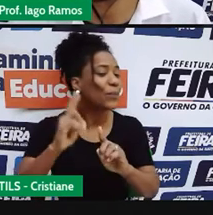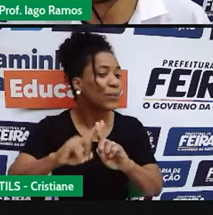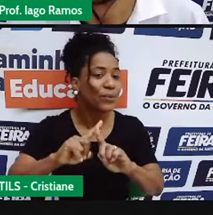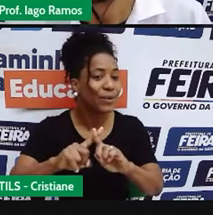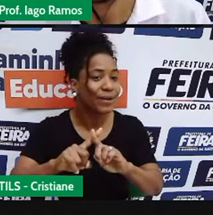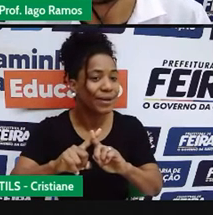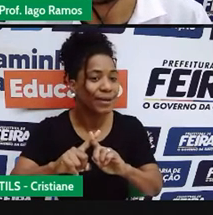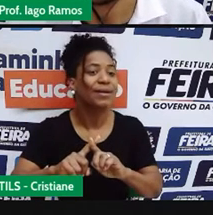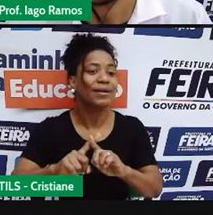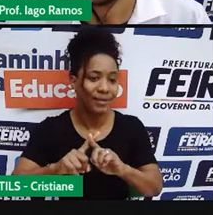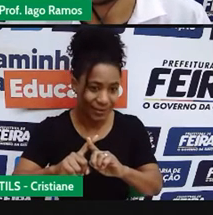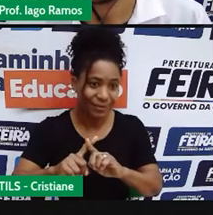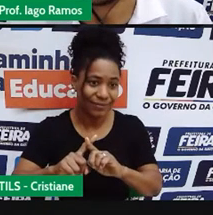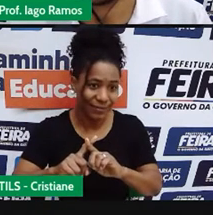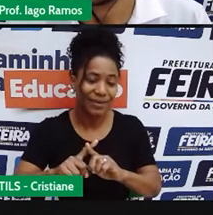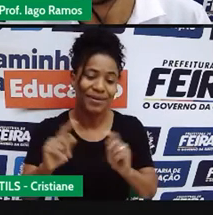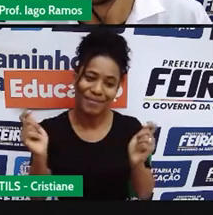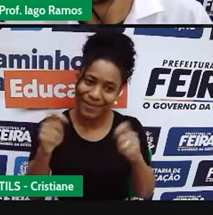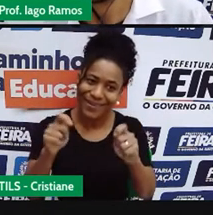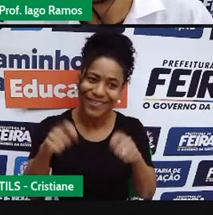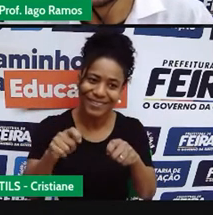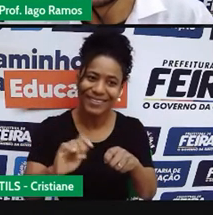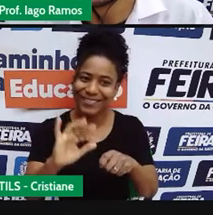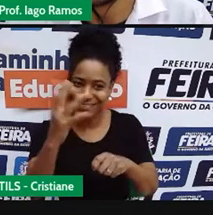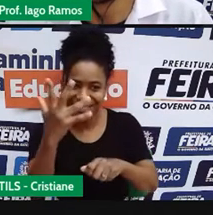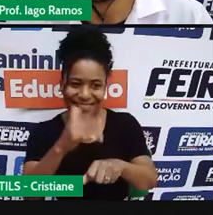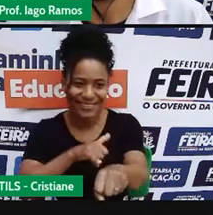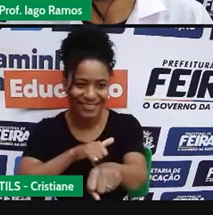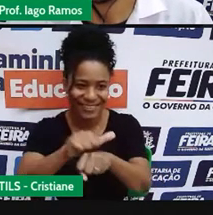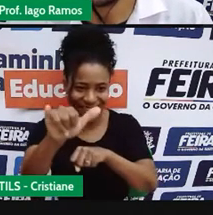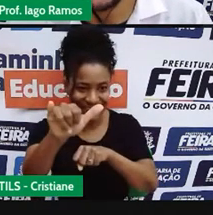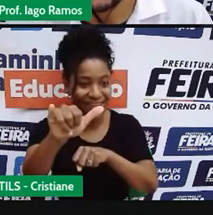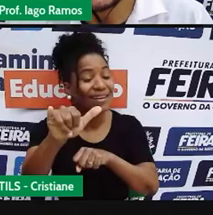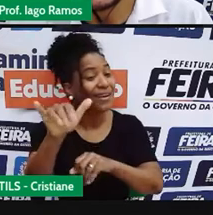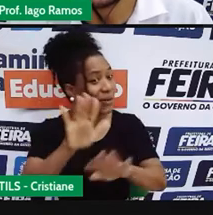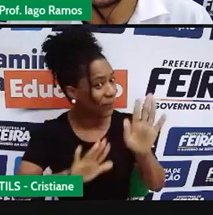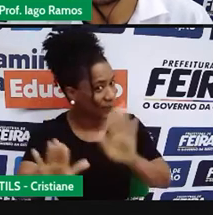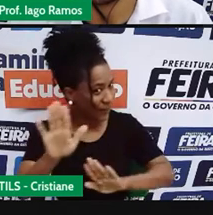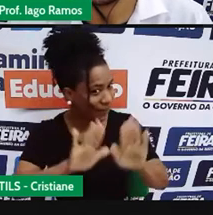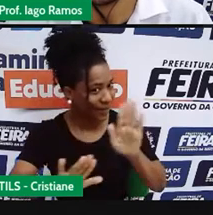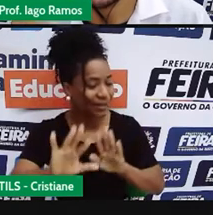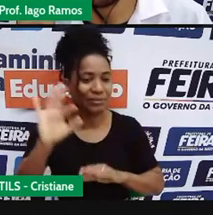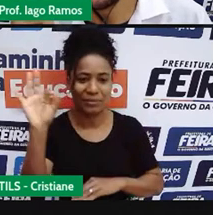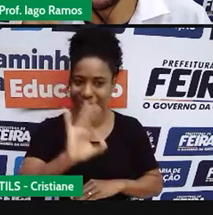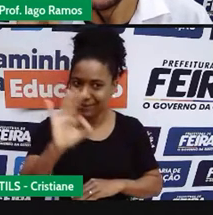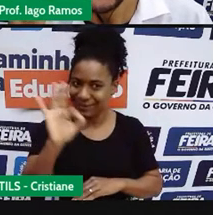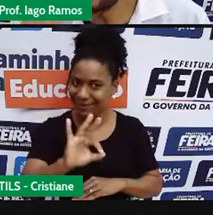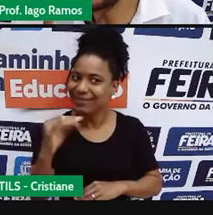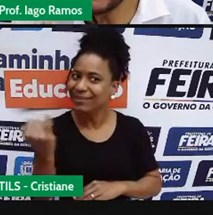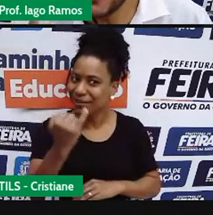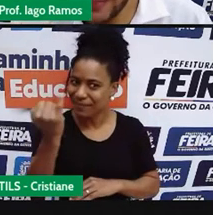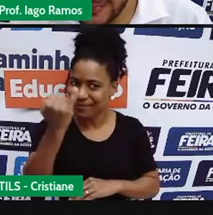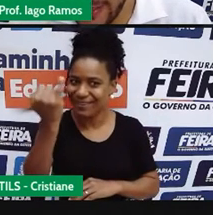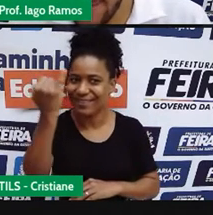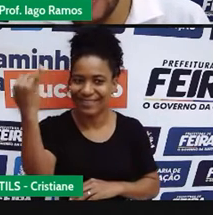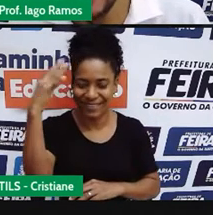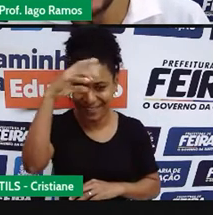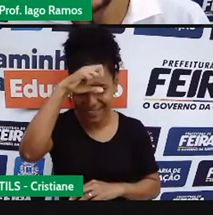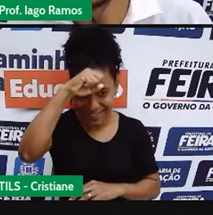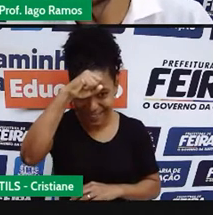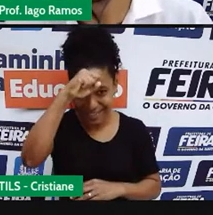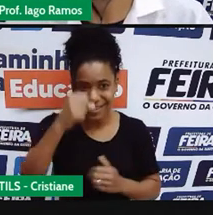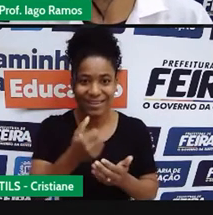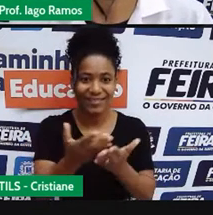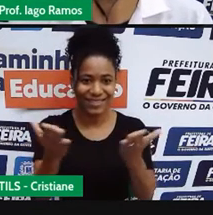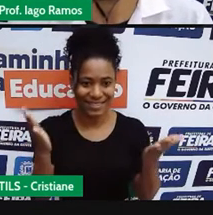não possa ser aí enganado em situações que envolvem porcentagens, tá bom? E você já sabe